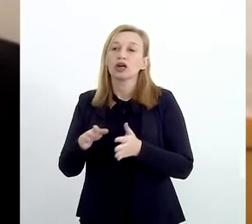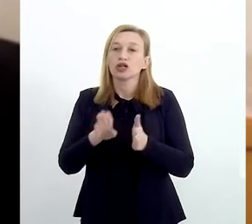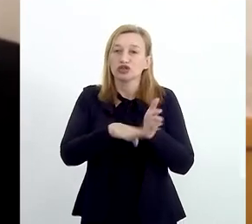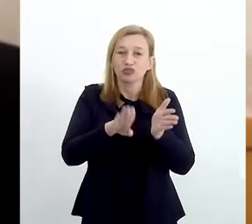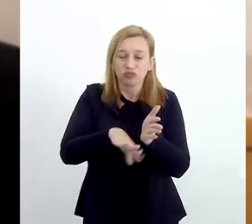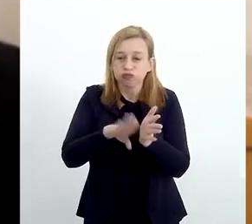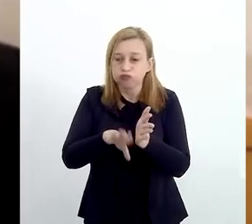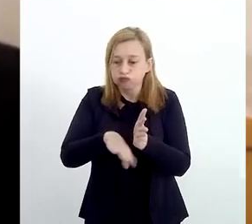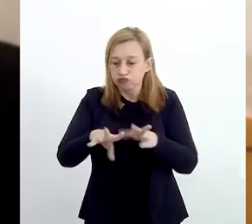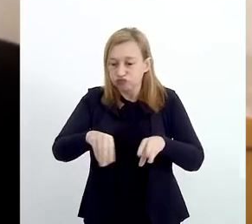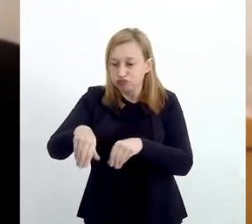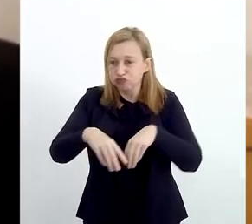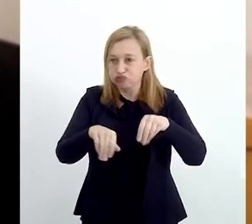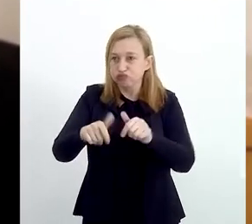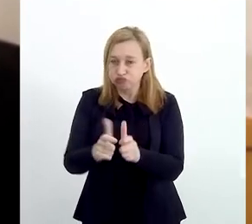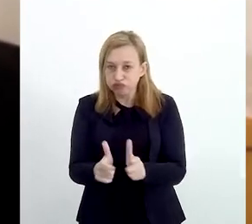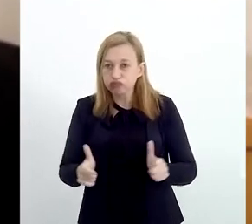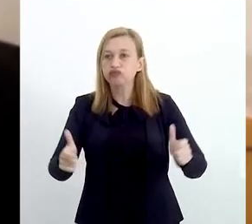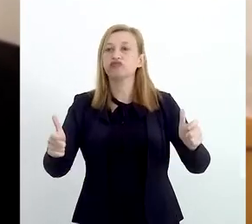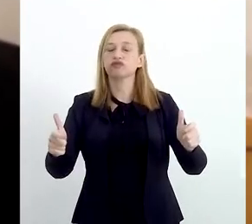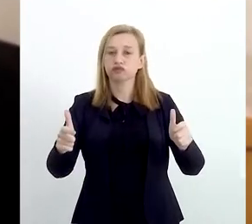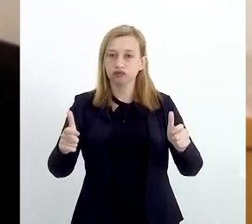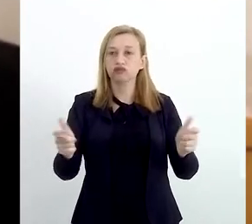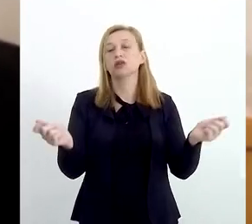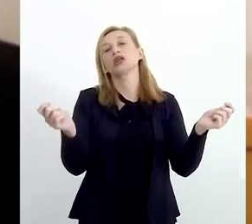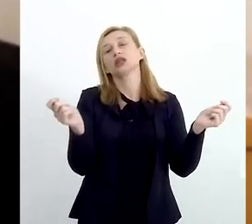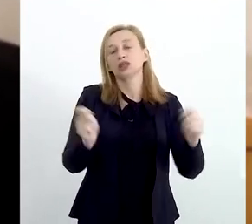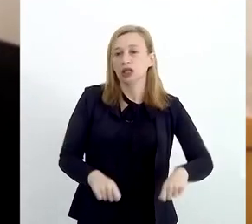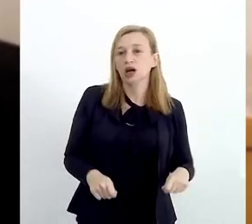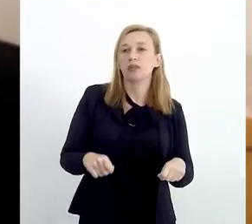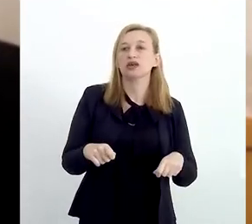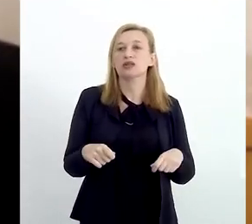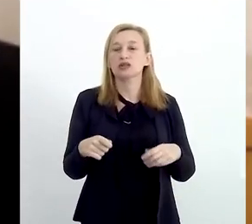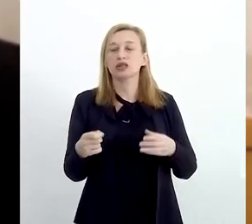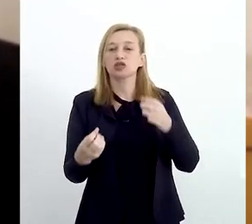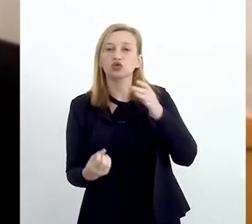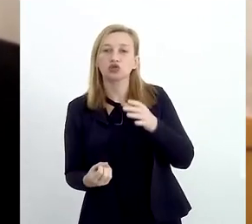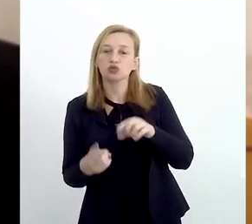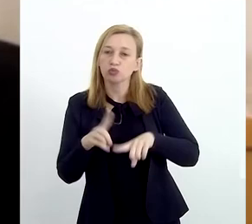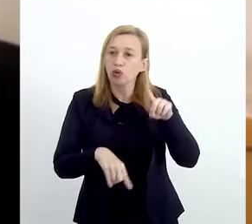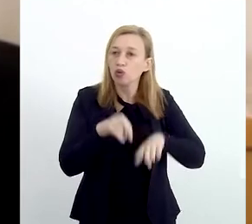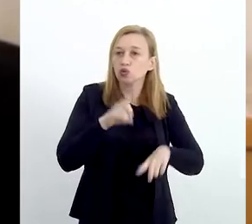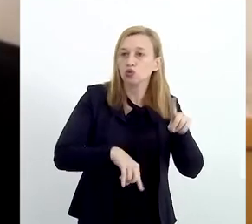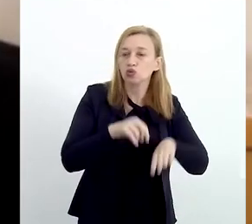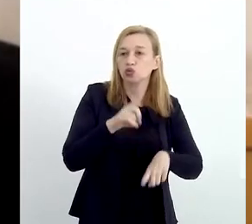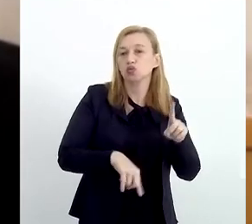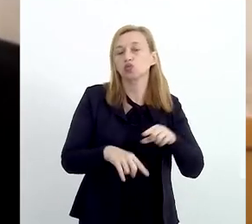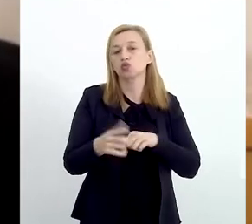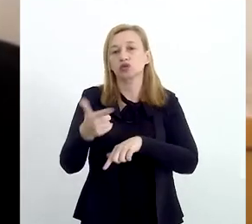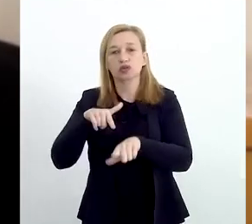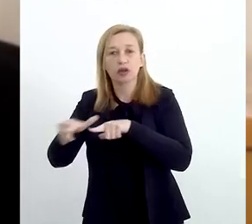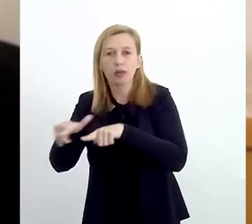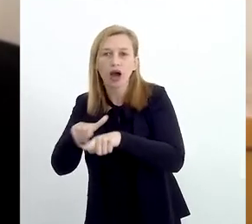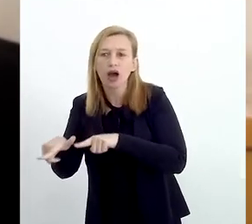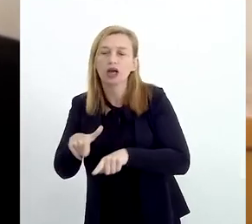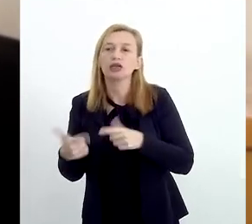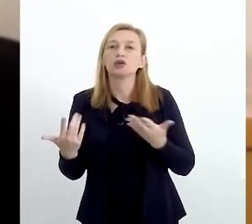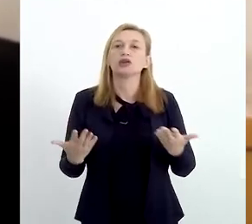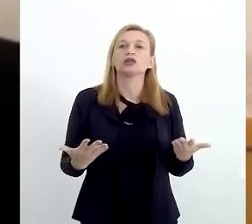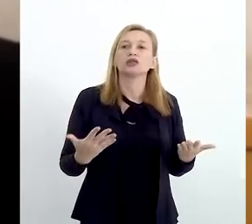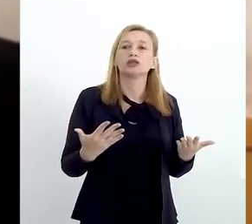desperdício enorme de receitas, de capacidades de produtos, empregos,